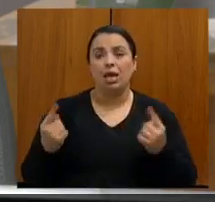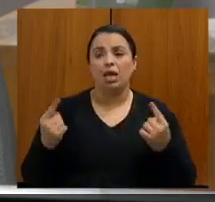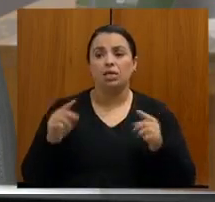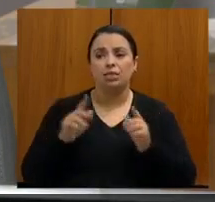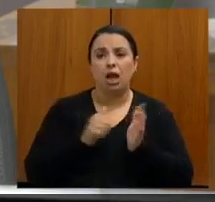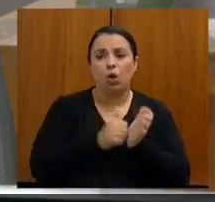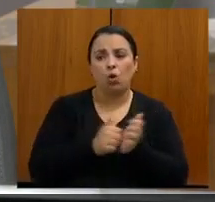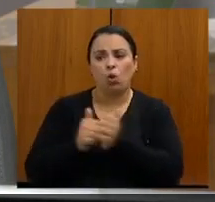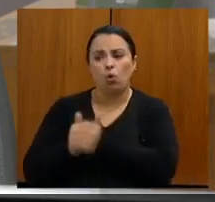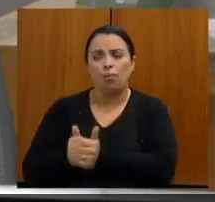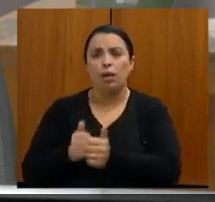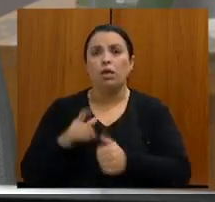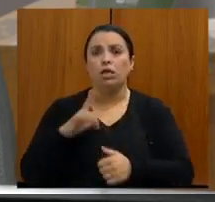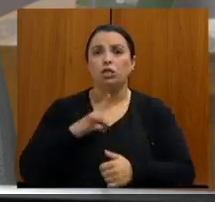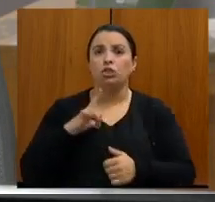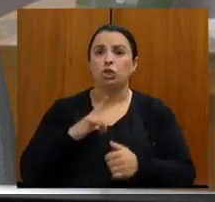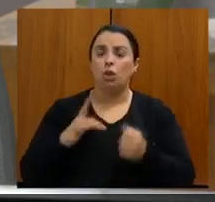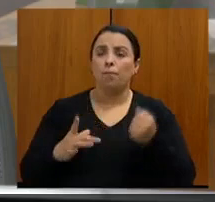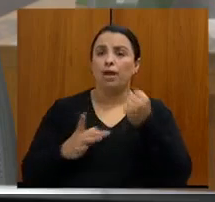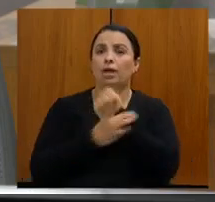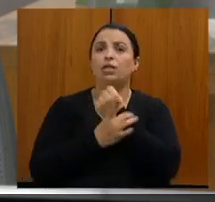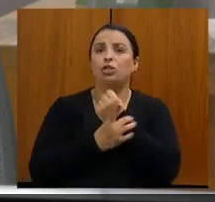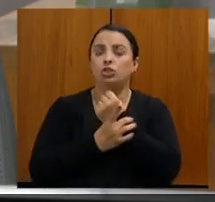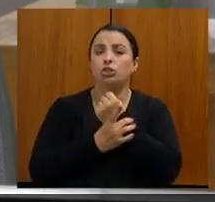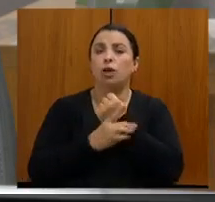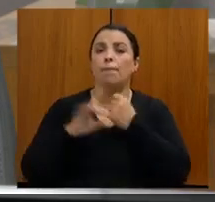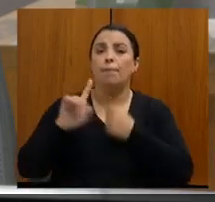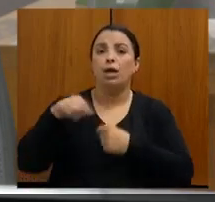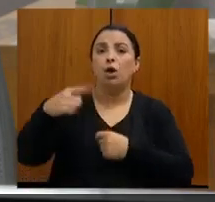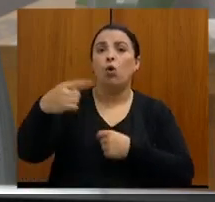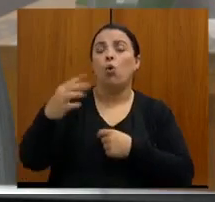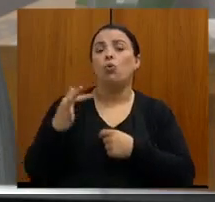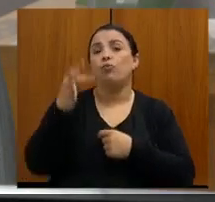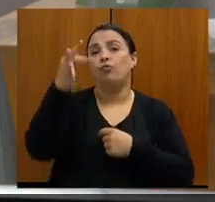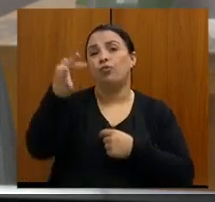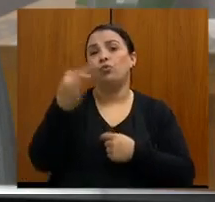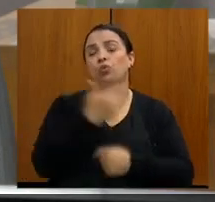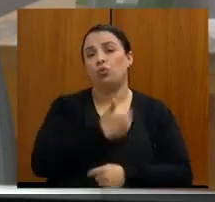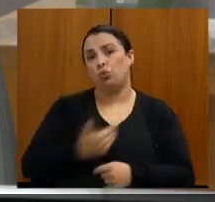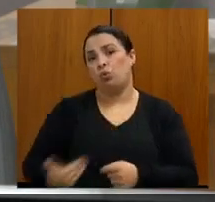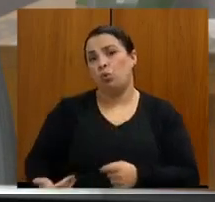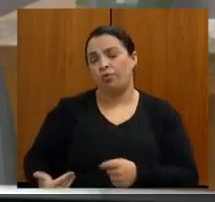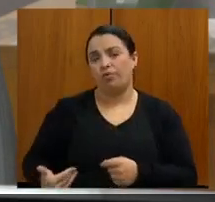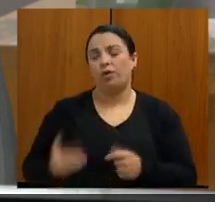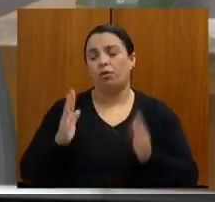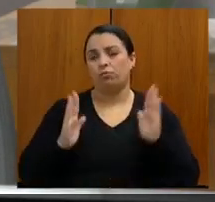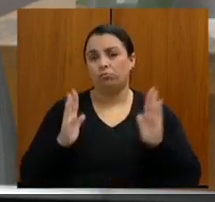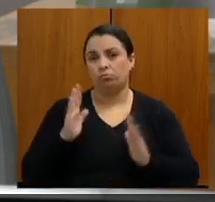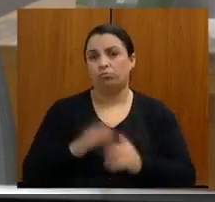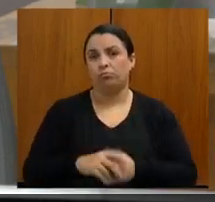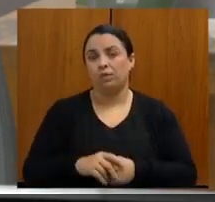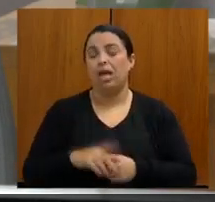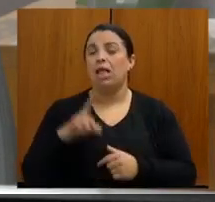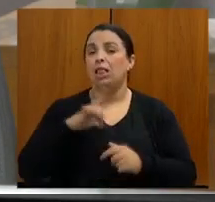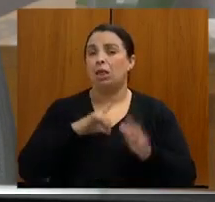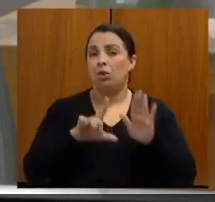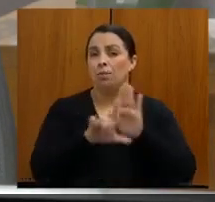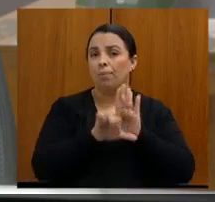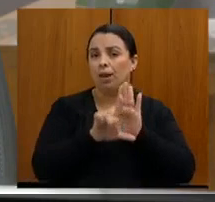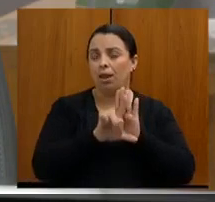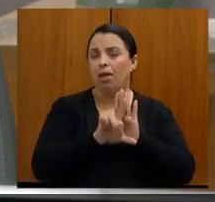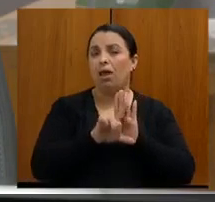para os demais governos que viessem, já que nós temos uma legislação ainda da década de 70 aqui no Estado de Minas Gerais